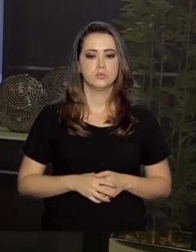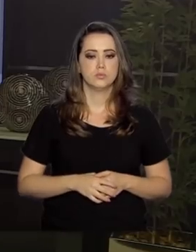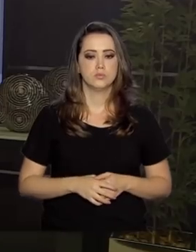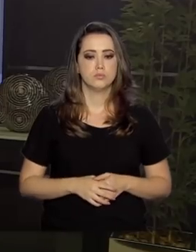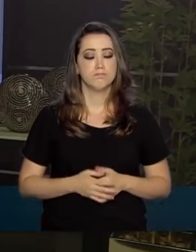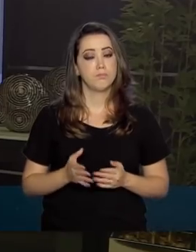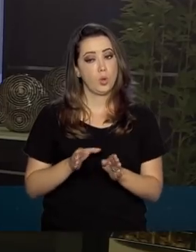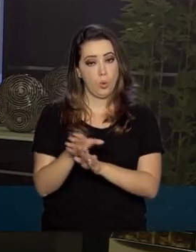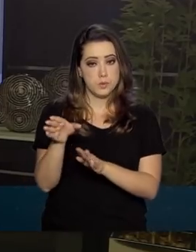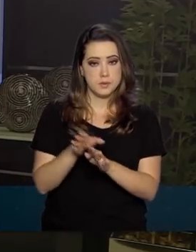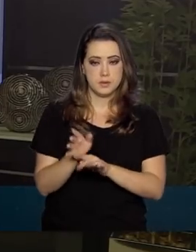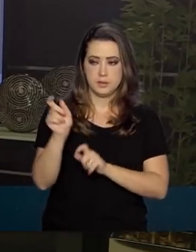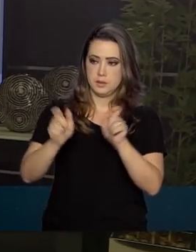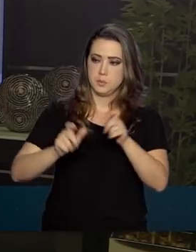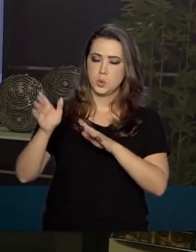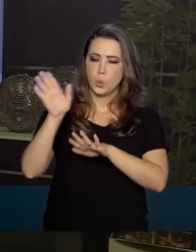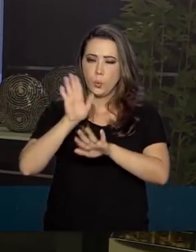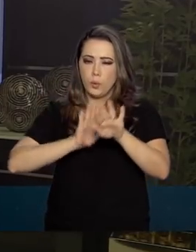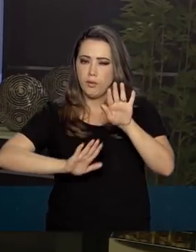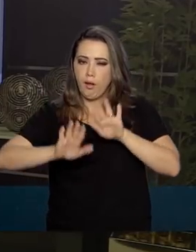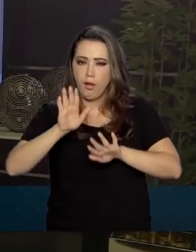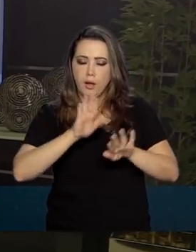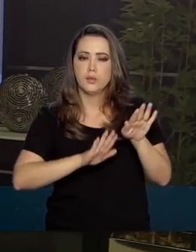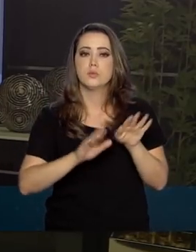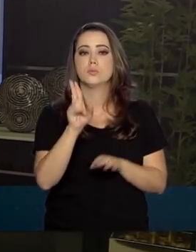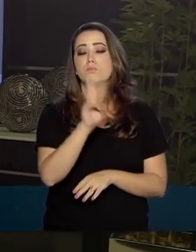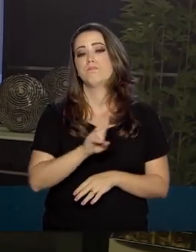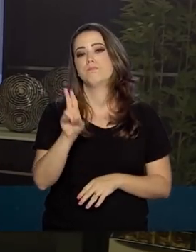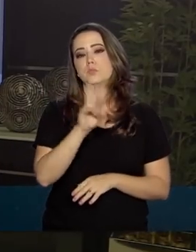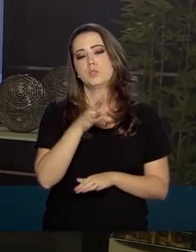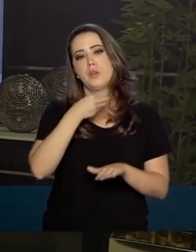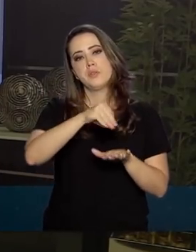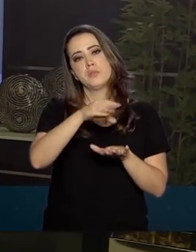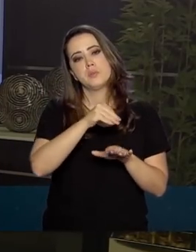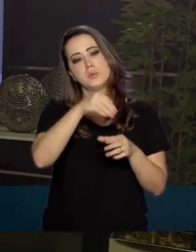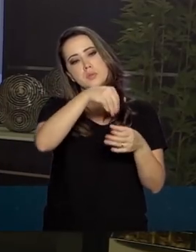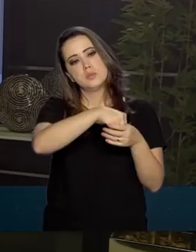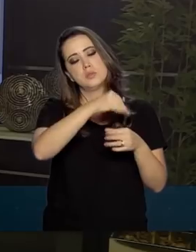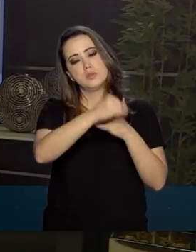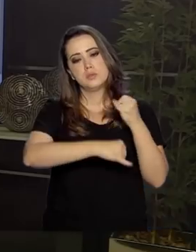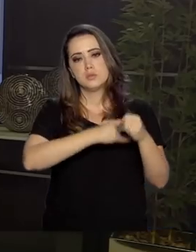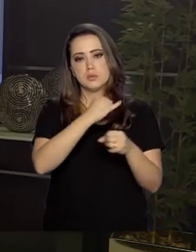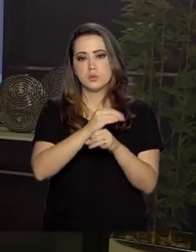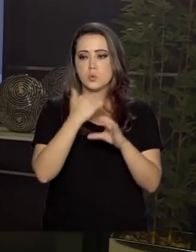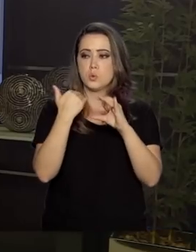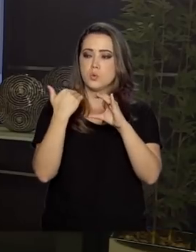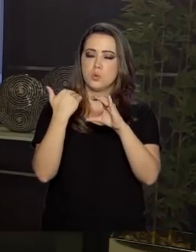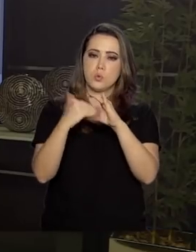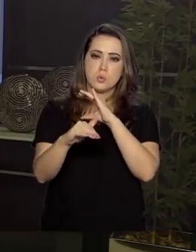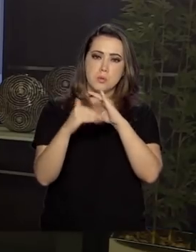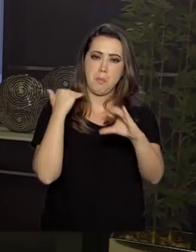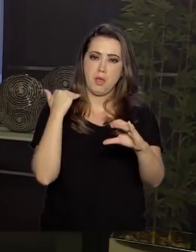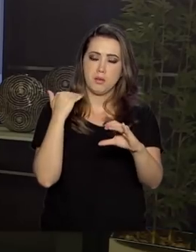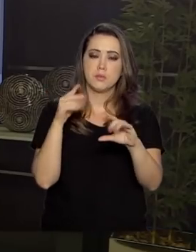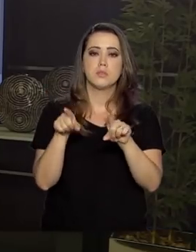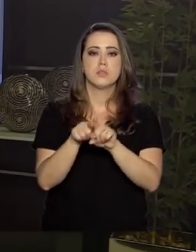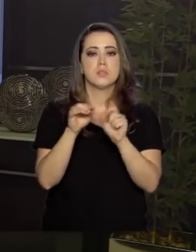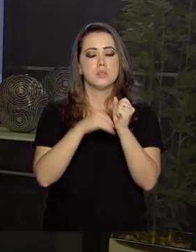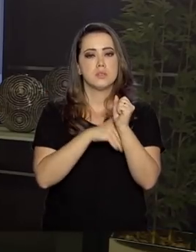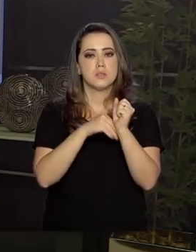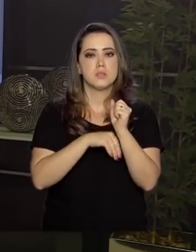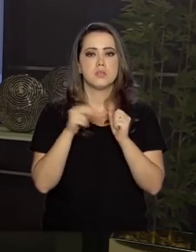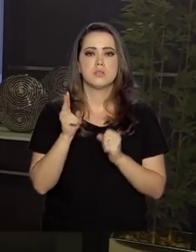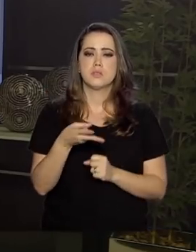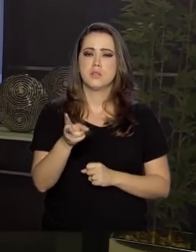recomendo que o usuário tome muito cuidado ao tratar os seus dados na internet, nos seus e-mails e nas suas senhas. Crie